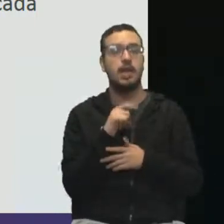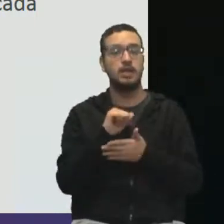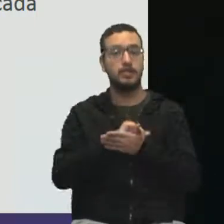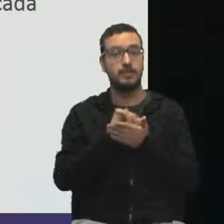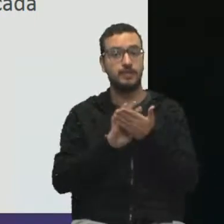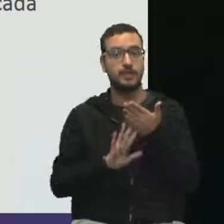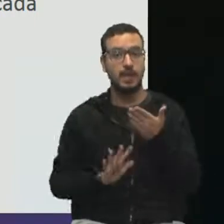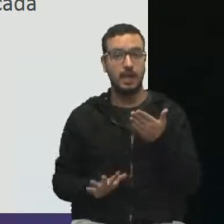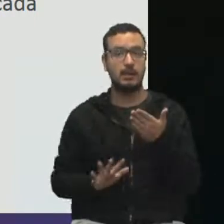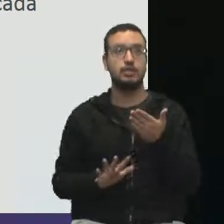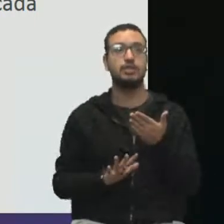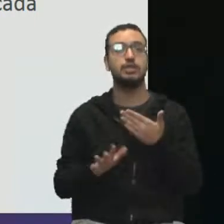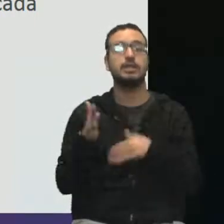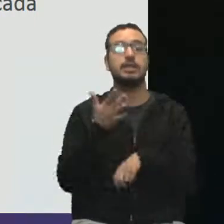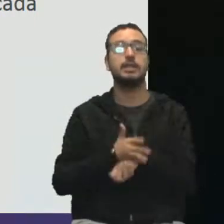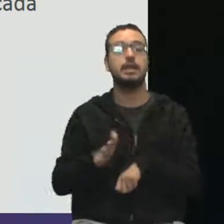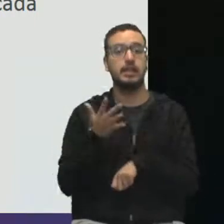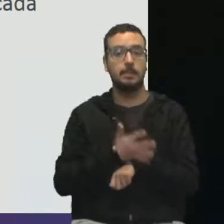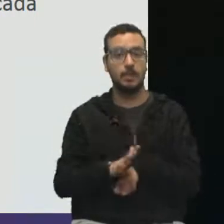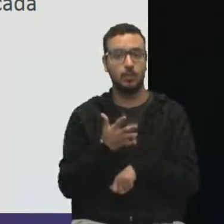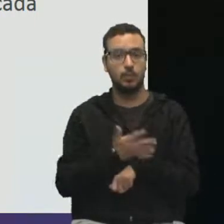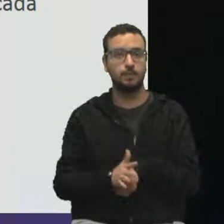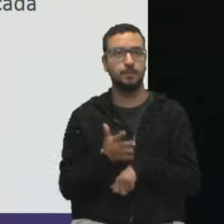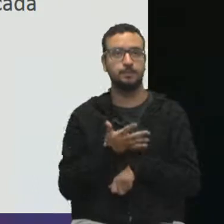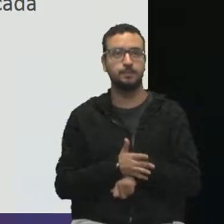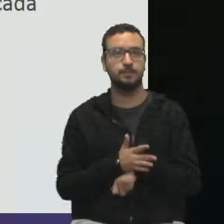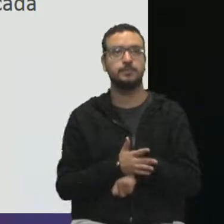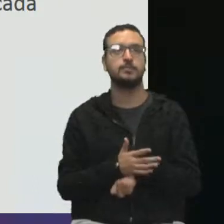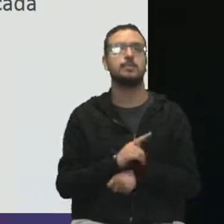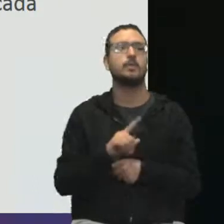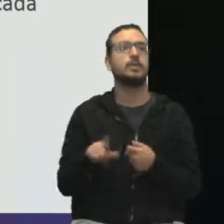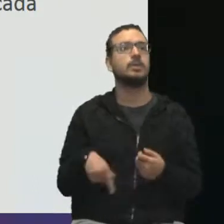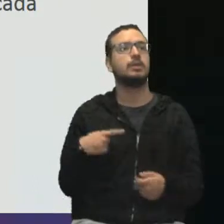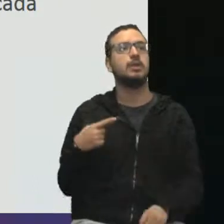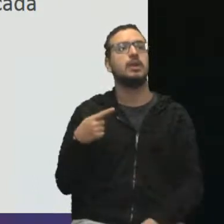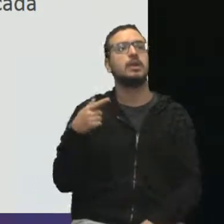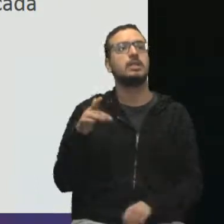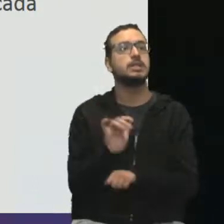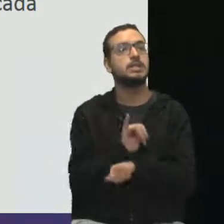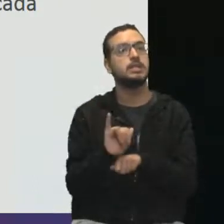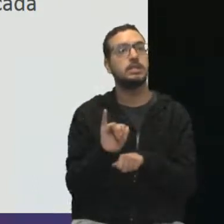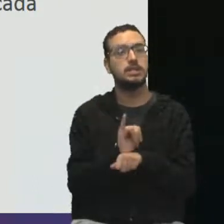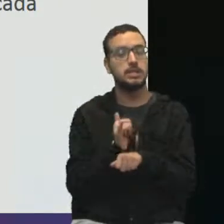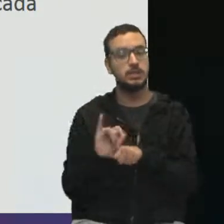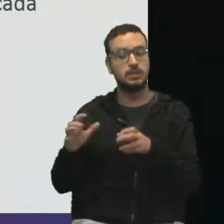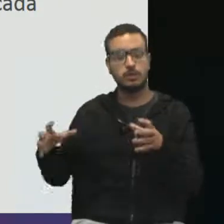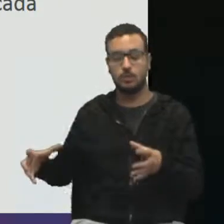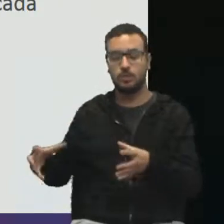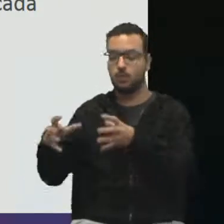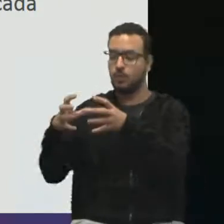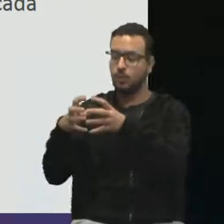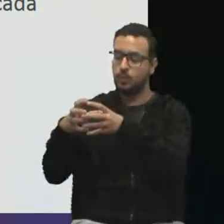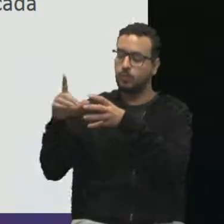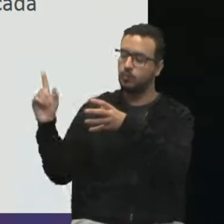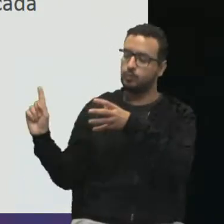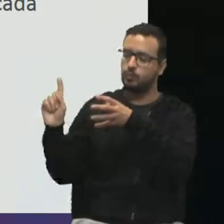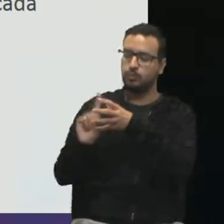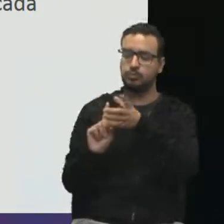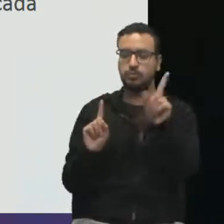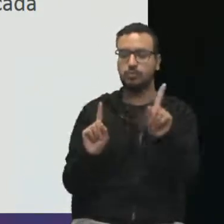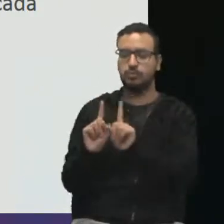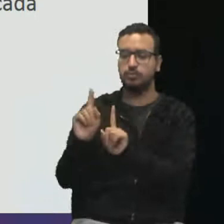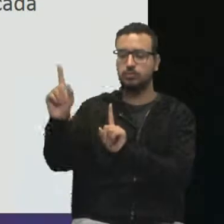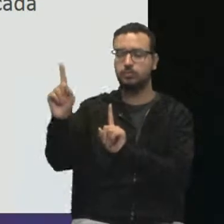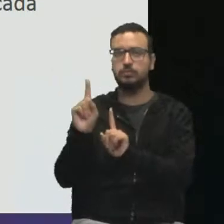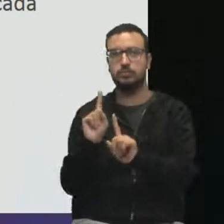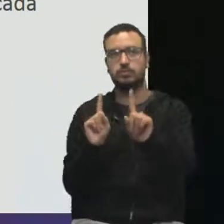treinamento. A segunda, as estratégias de montagem da equipe com clara